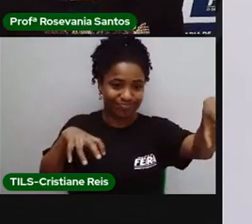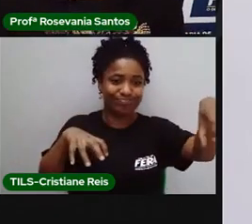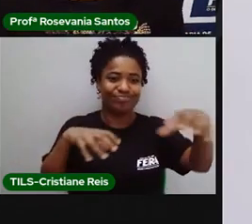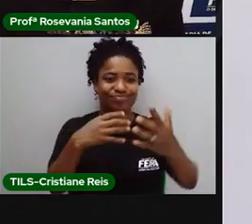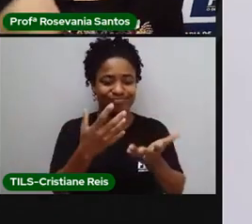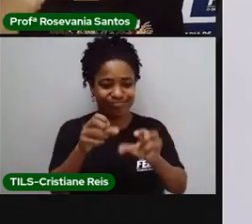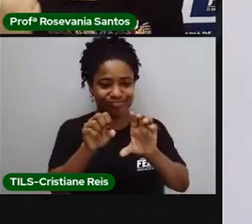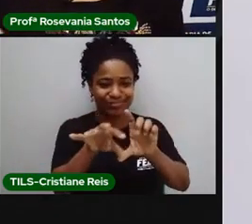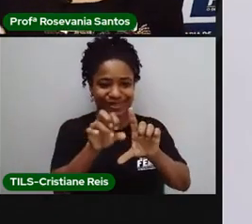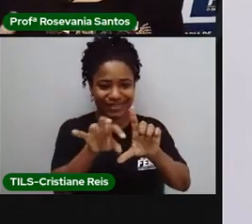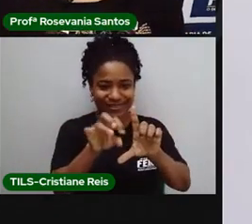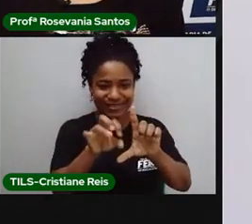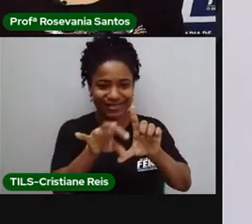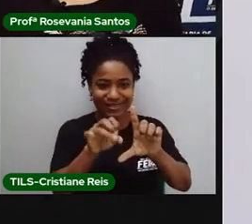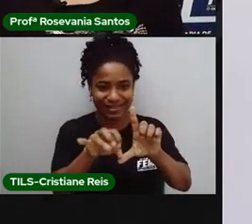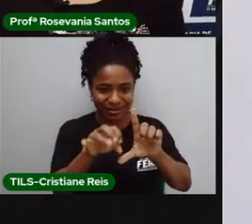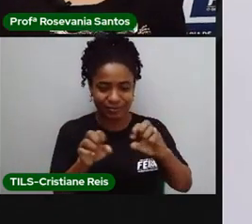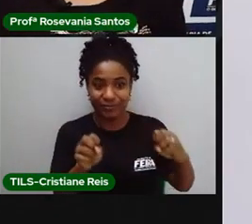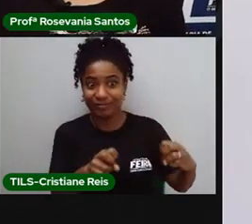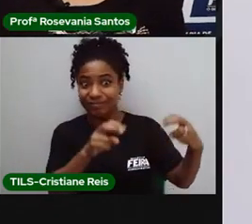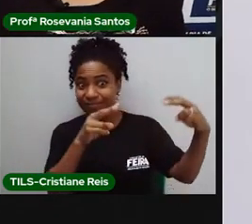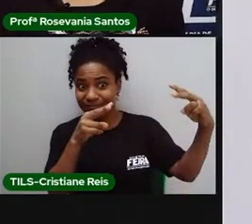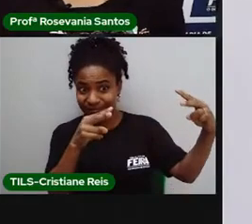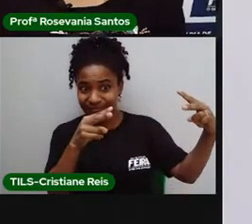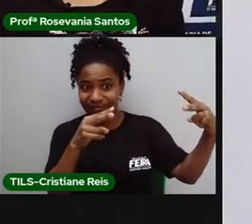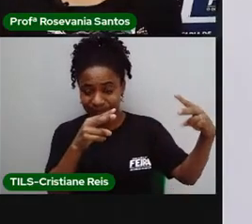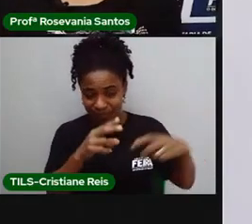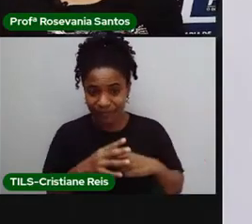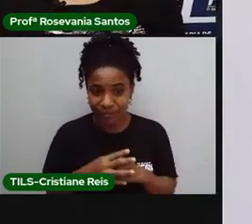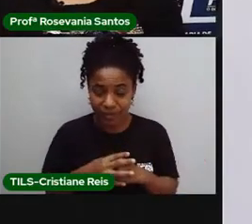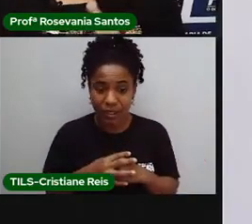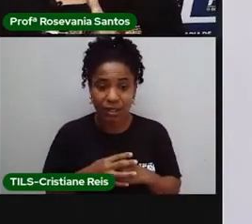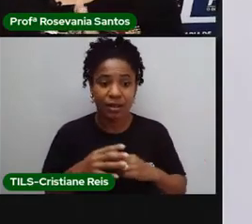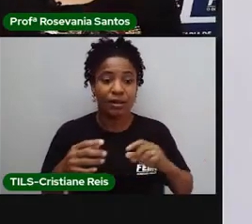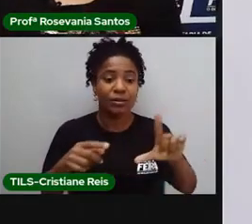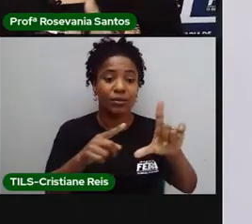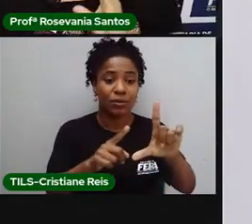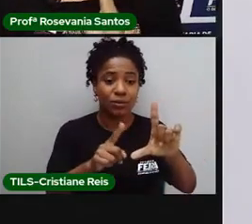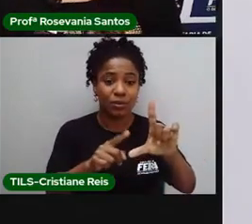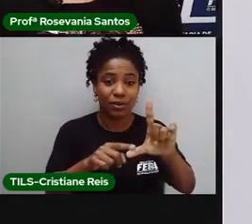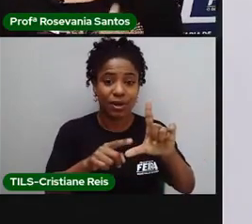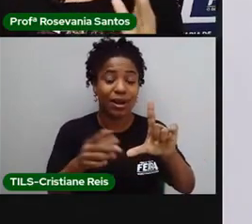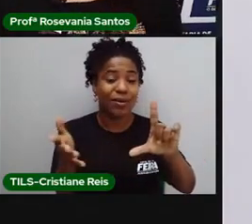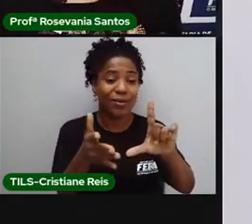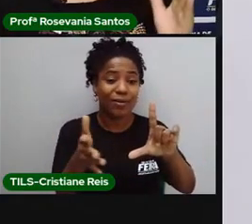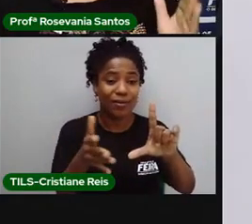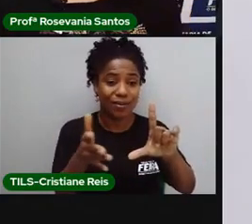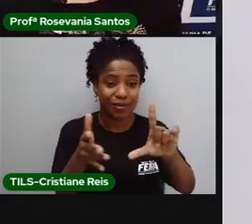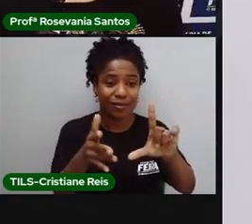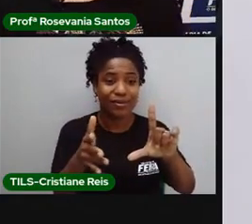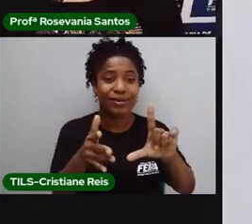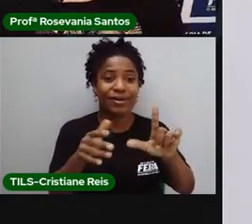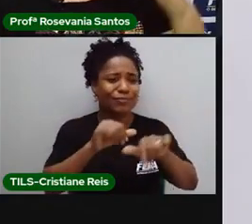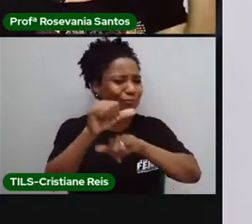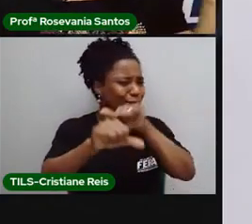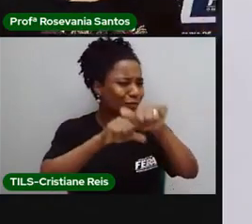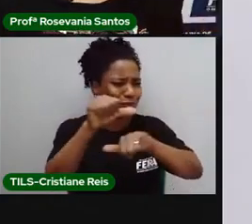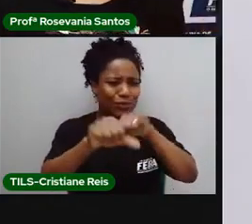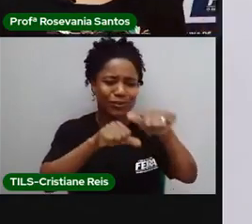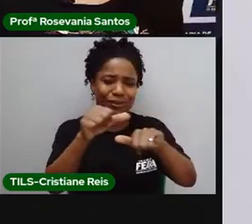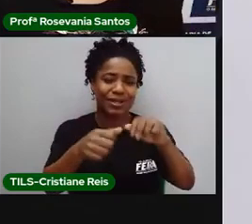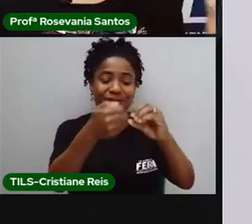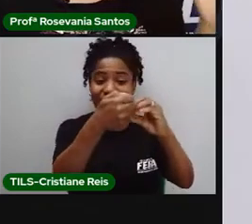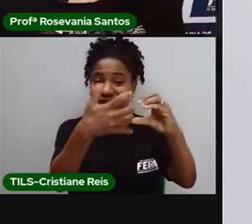agora, elas podem, né, se adaptar dentro desse setor quaternário. Por quê? Porque ela não assume mais aquelas características